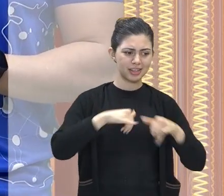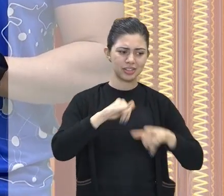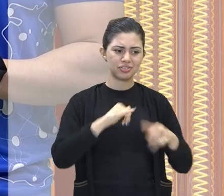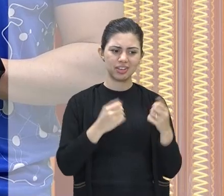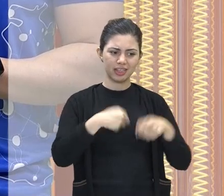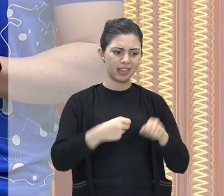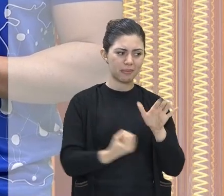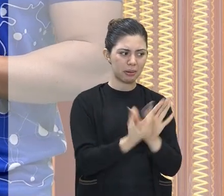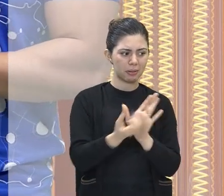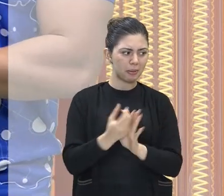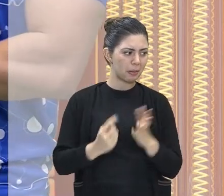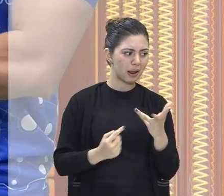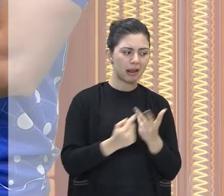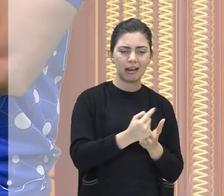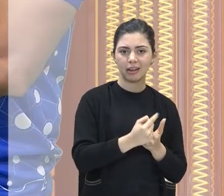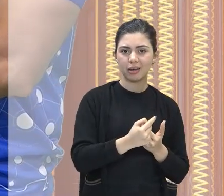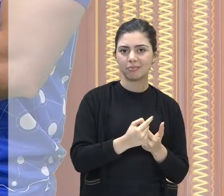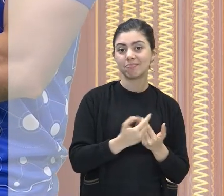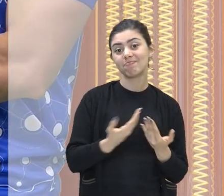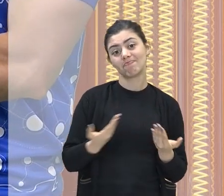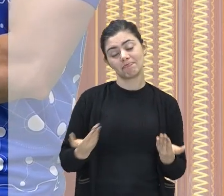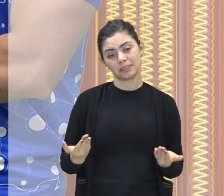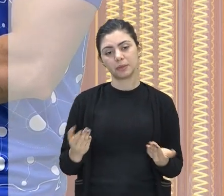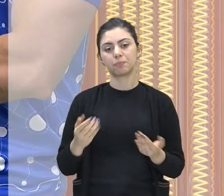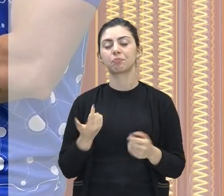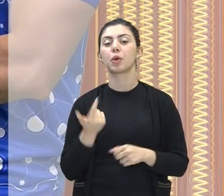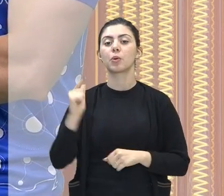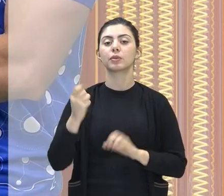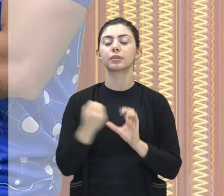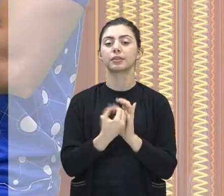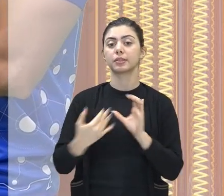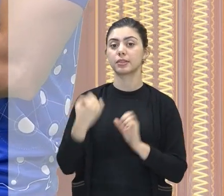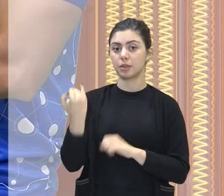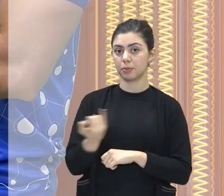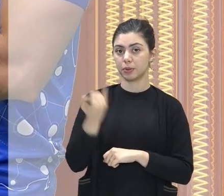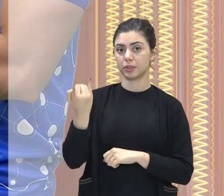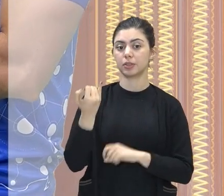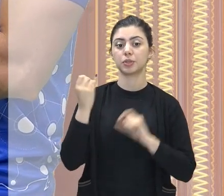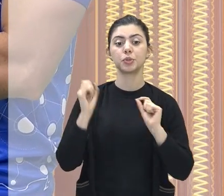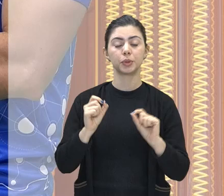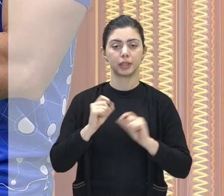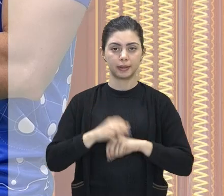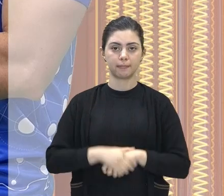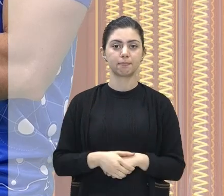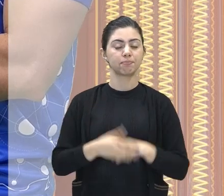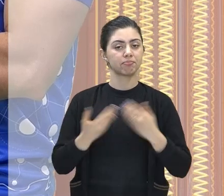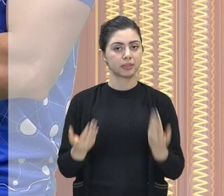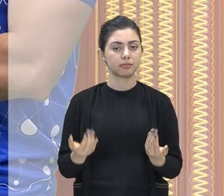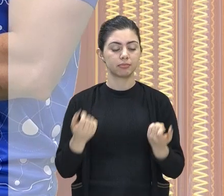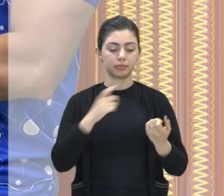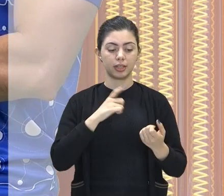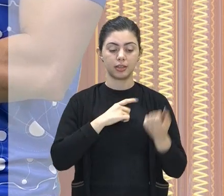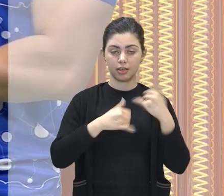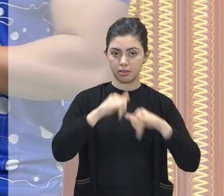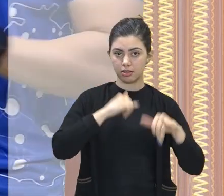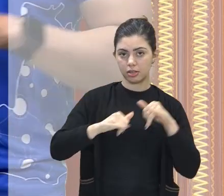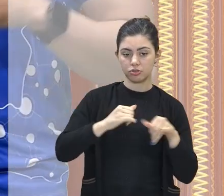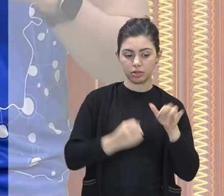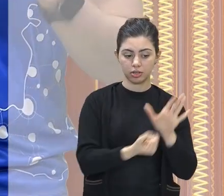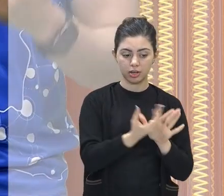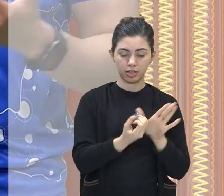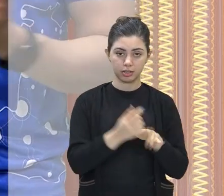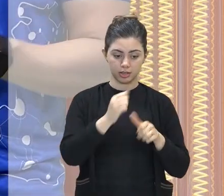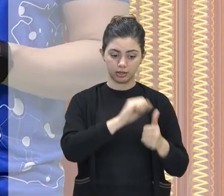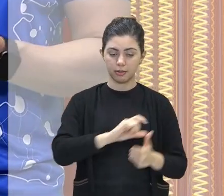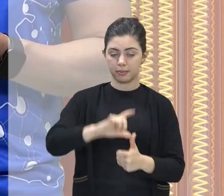energéticos de uma forma geral. Outro ponto importante que eu destaco para vocês é que essa produção de energia aqui na América Latina, ela